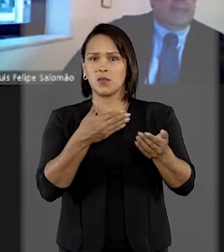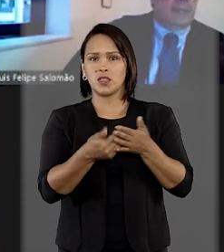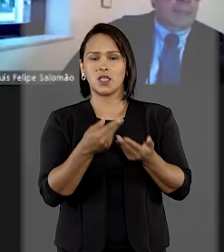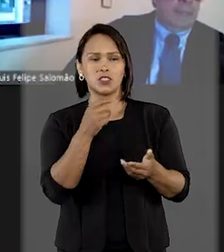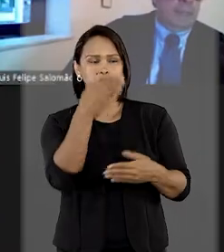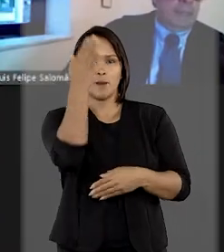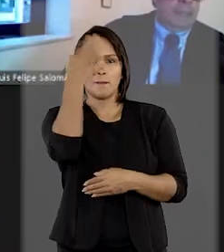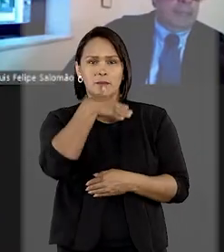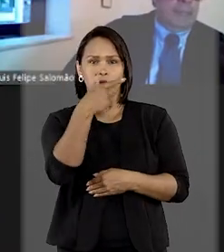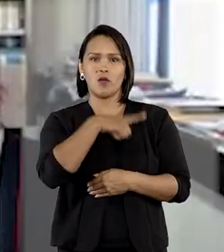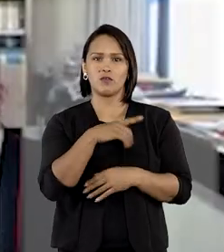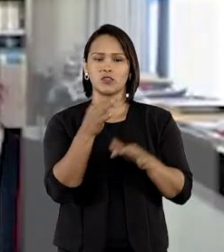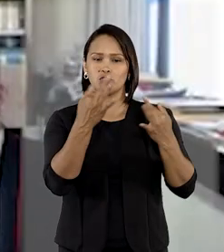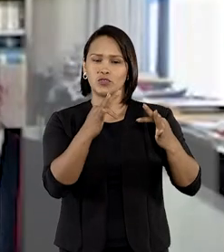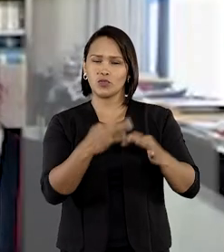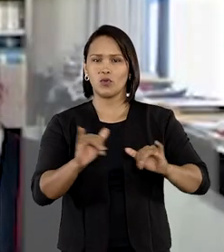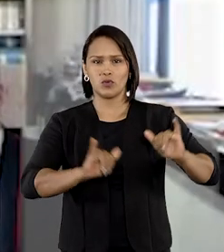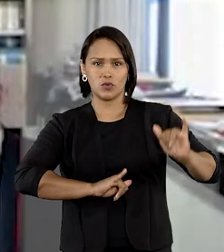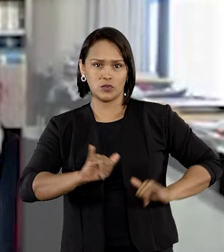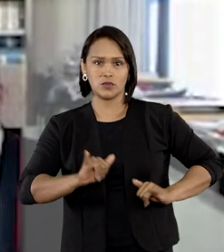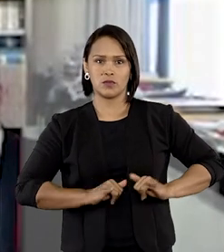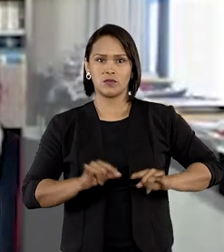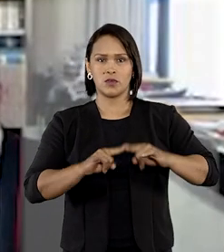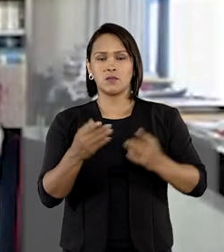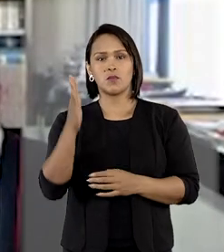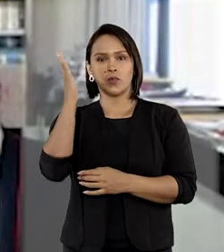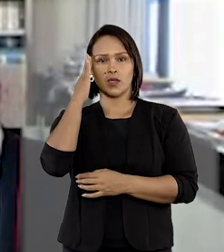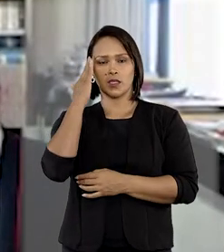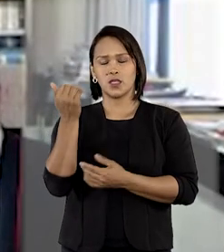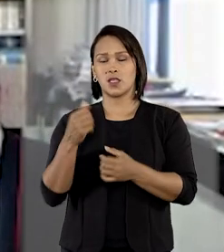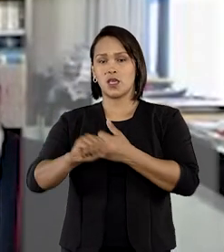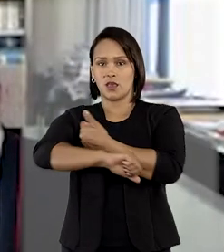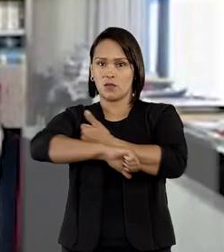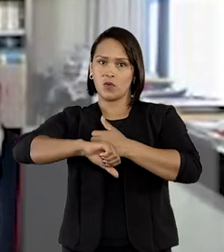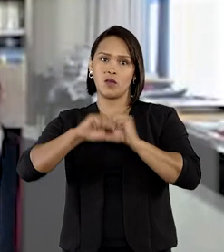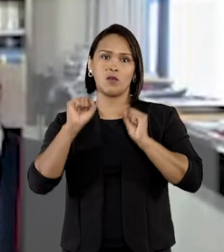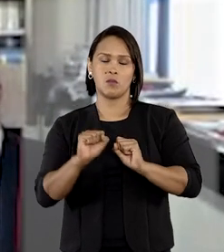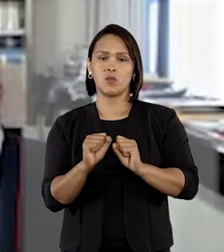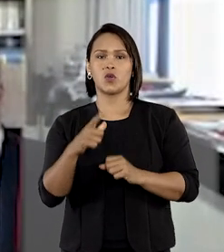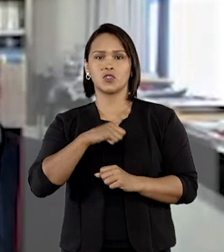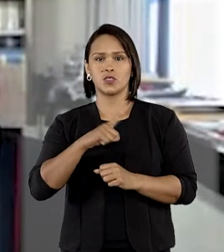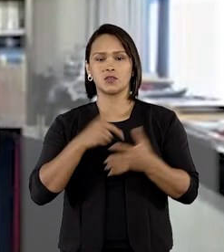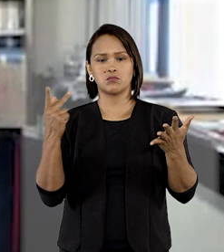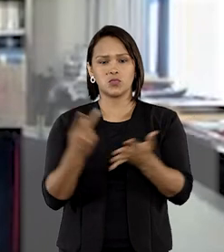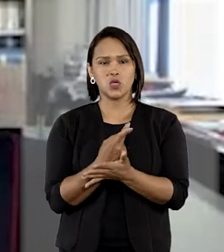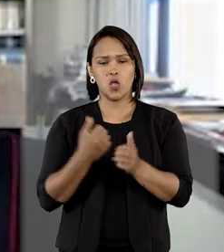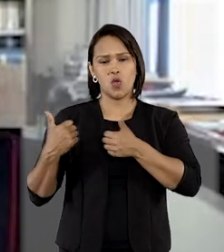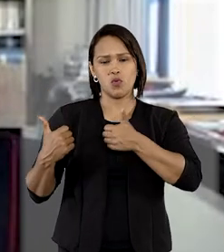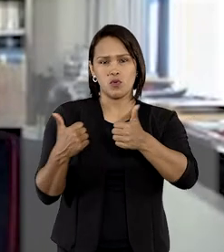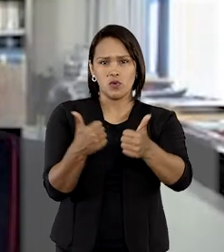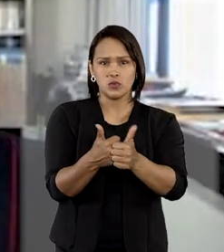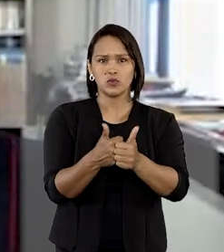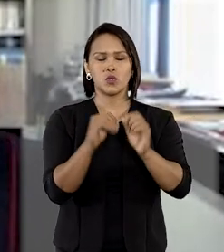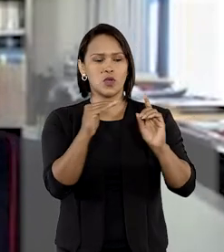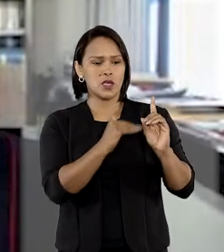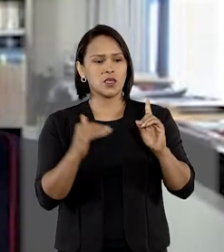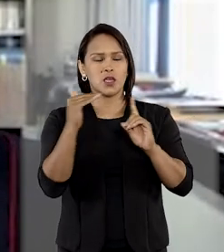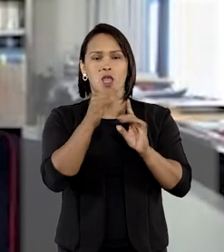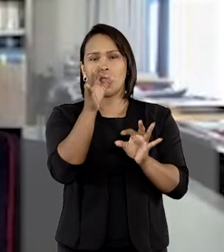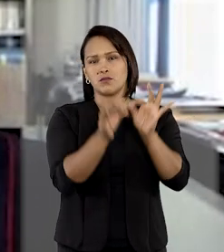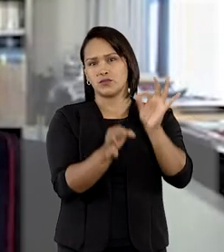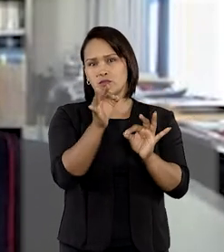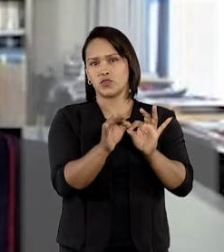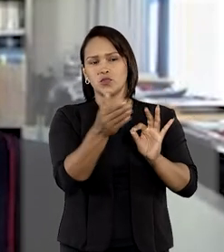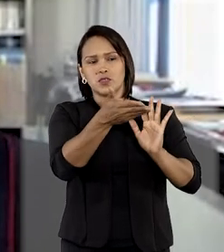sofrimento, por entender que o dano moral pode ser presumido diante de condutas que atinjam injustamente certos aspectos da